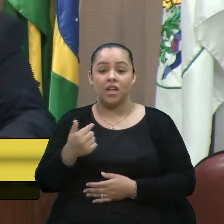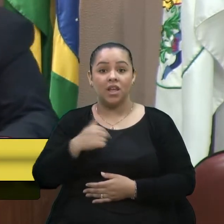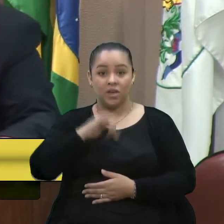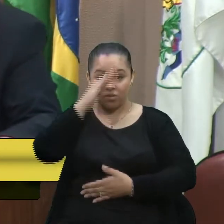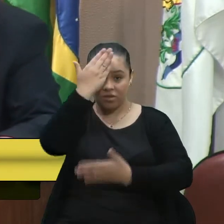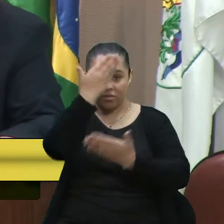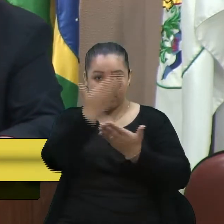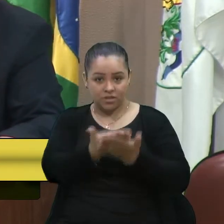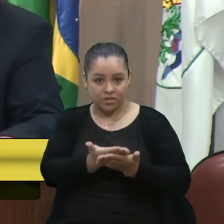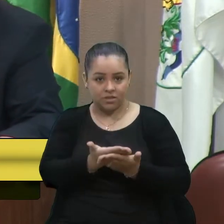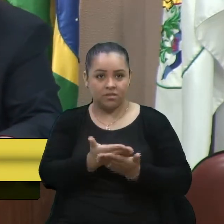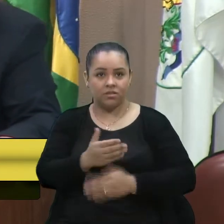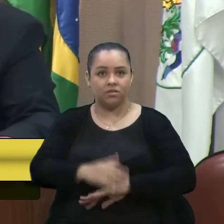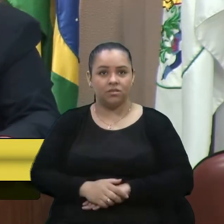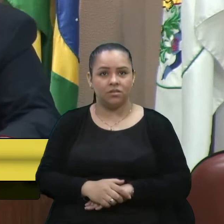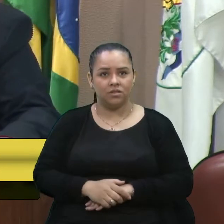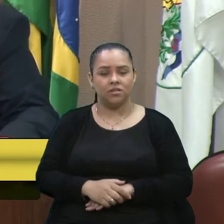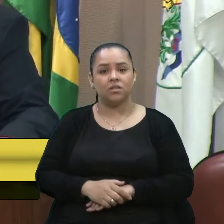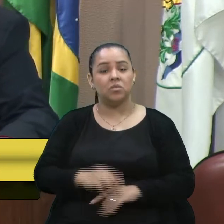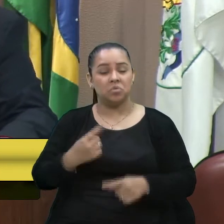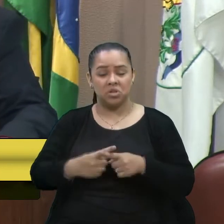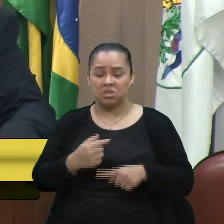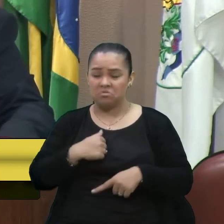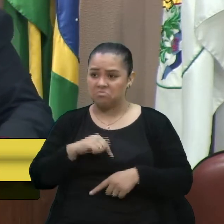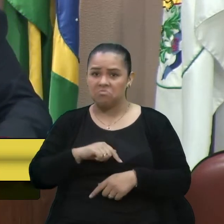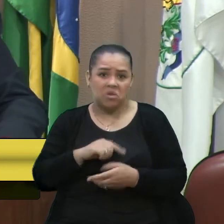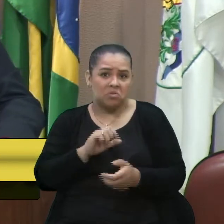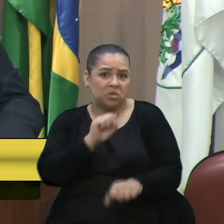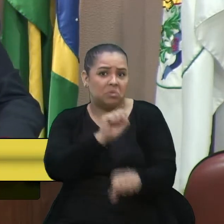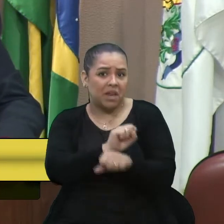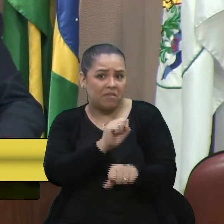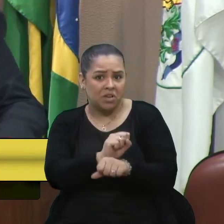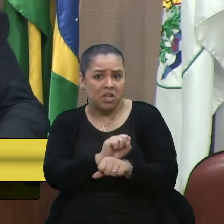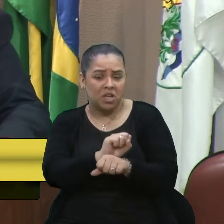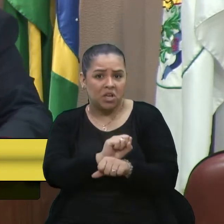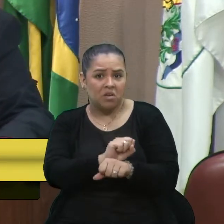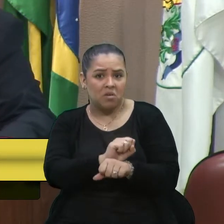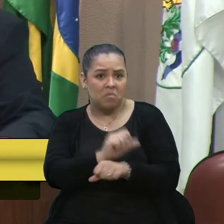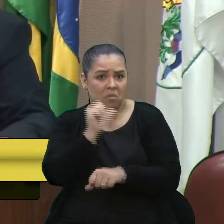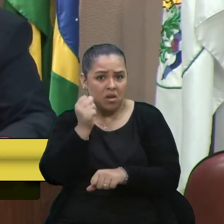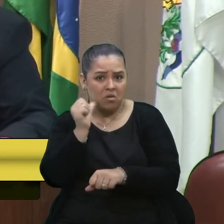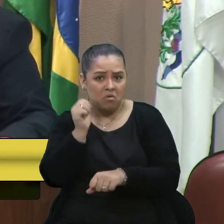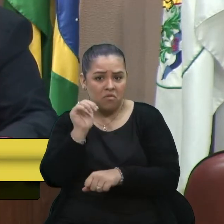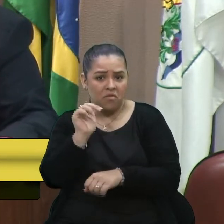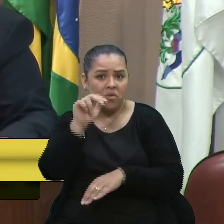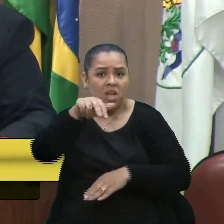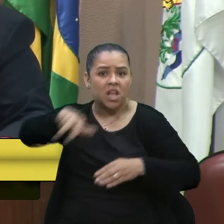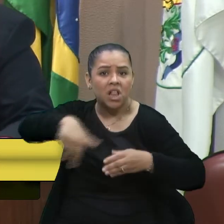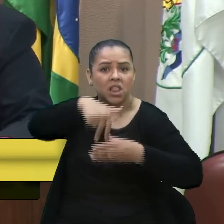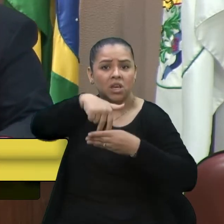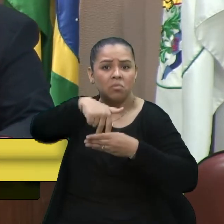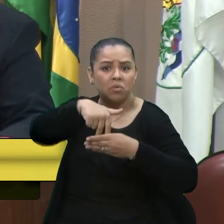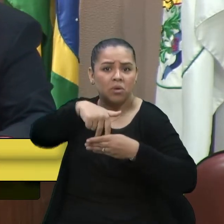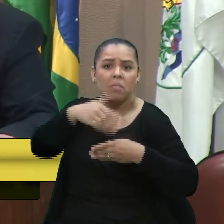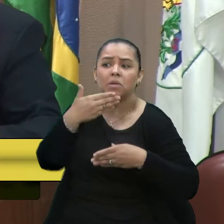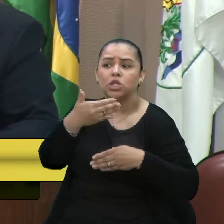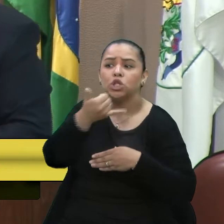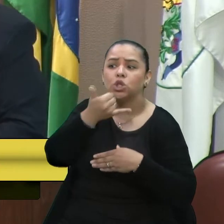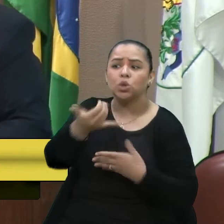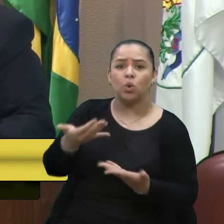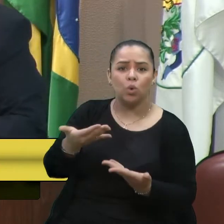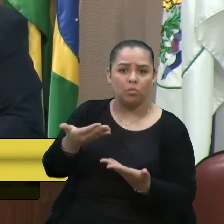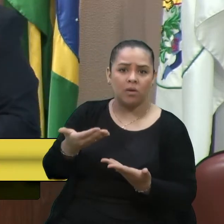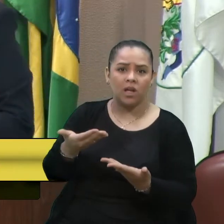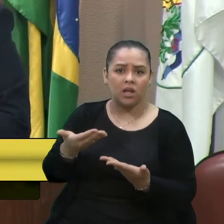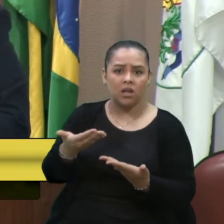que o vereador Marcon viria aqui na tribuna se desculpar. Se desculpar, porque se foi